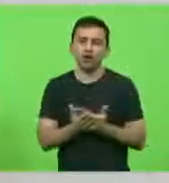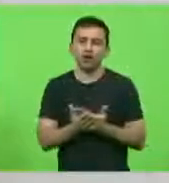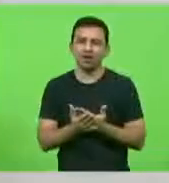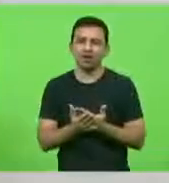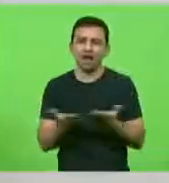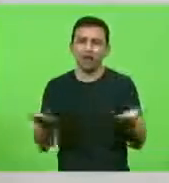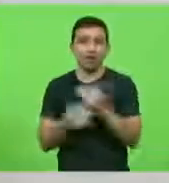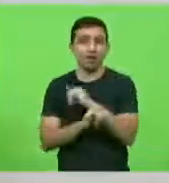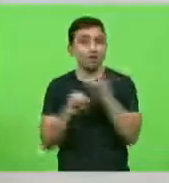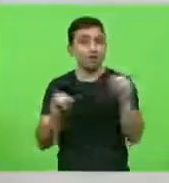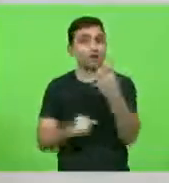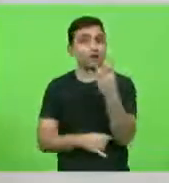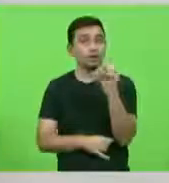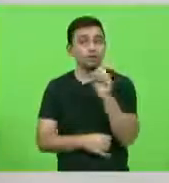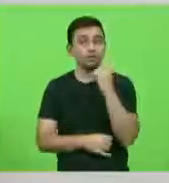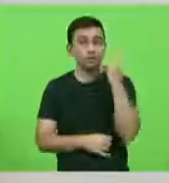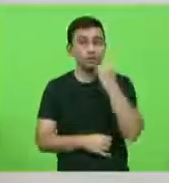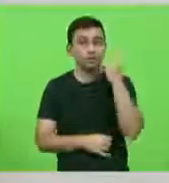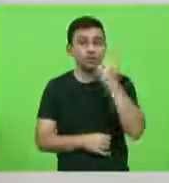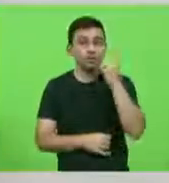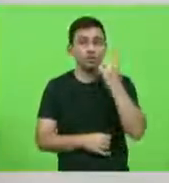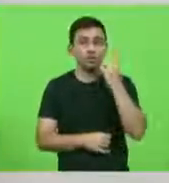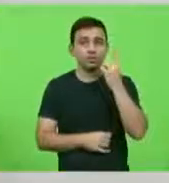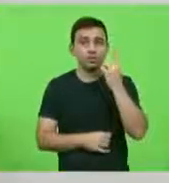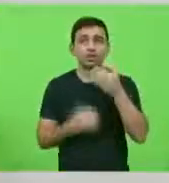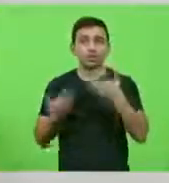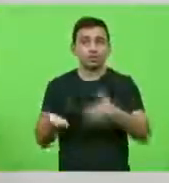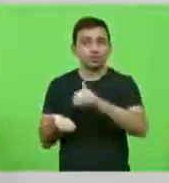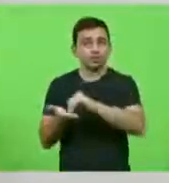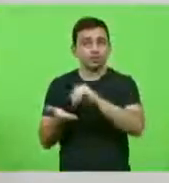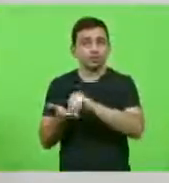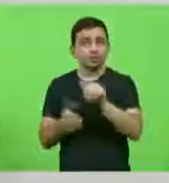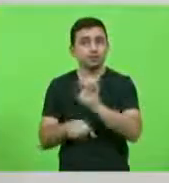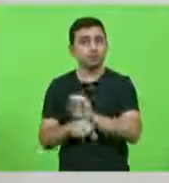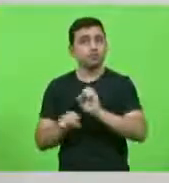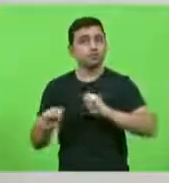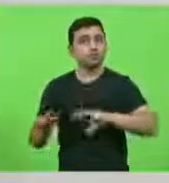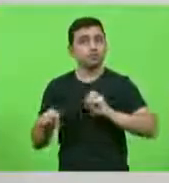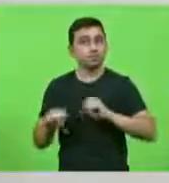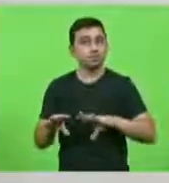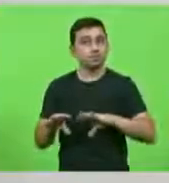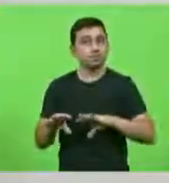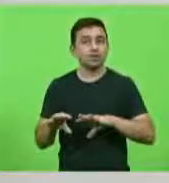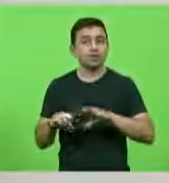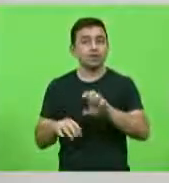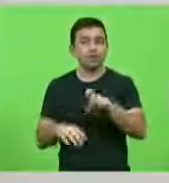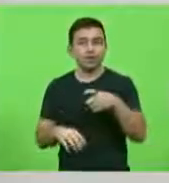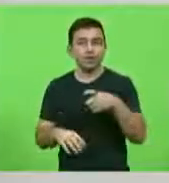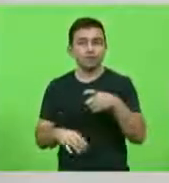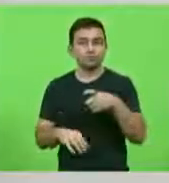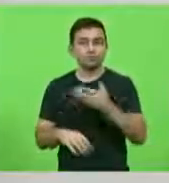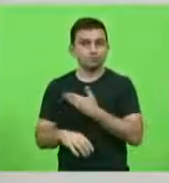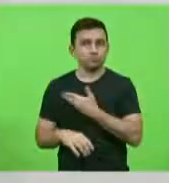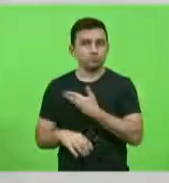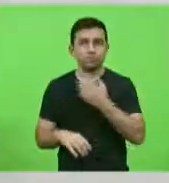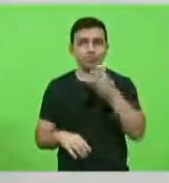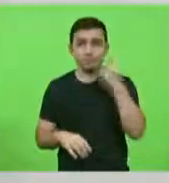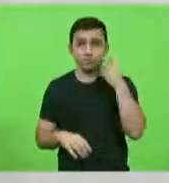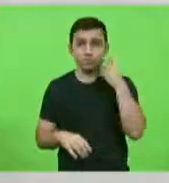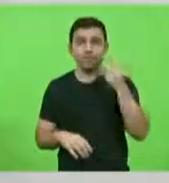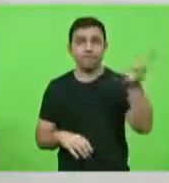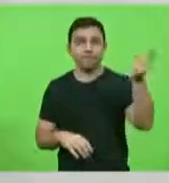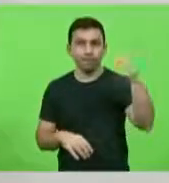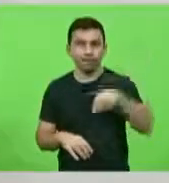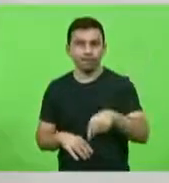todos os 40 deputados que o secretário de Estado da Educação, nosso ex-colega Vampiro, deverá vir a